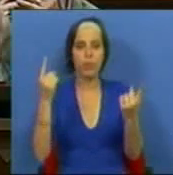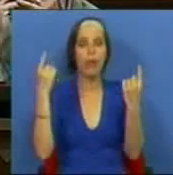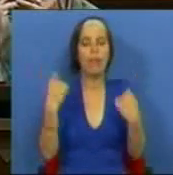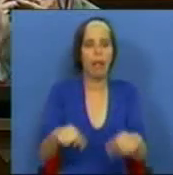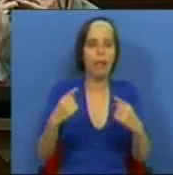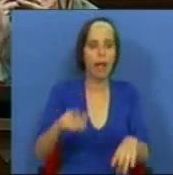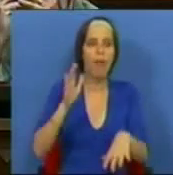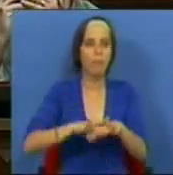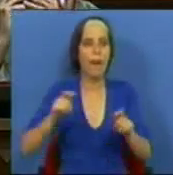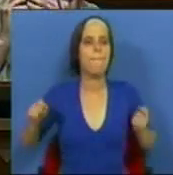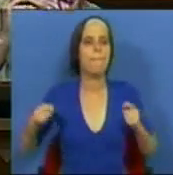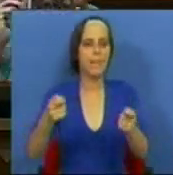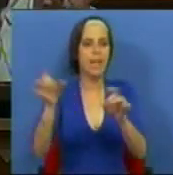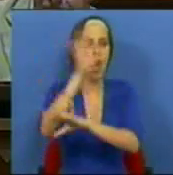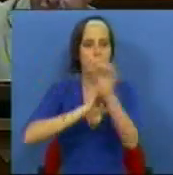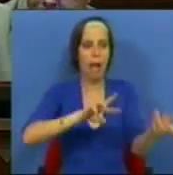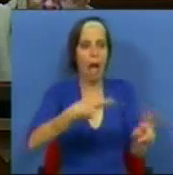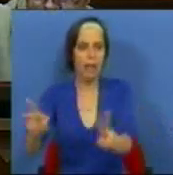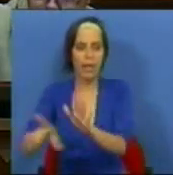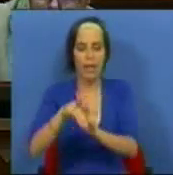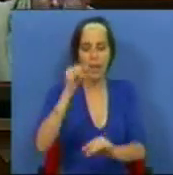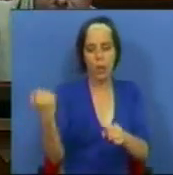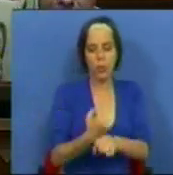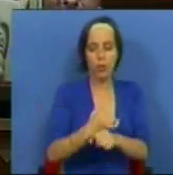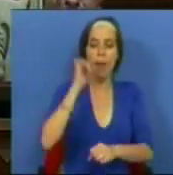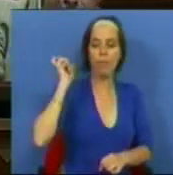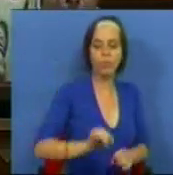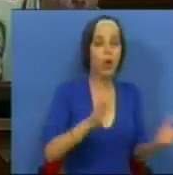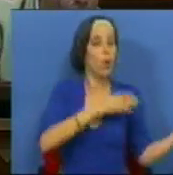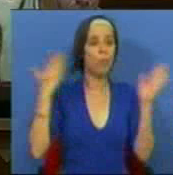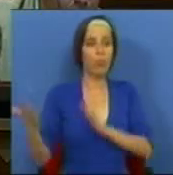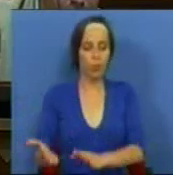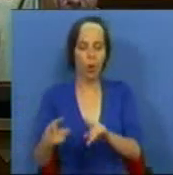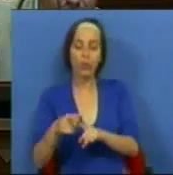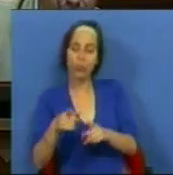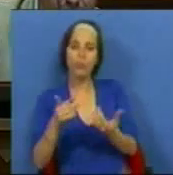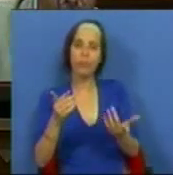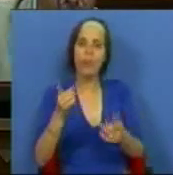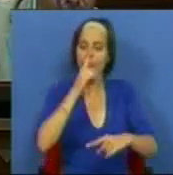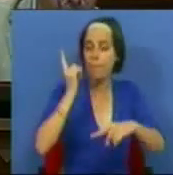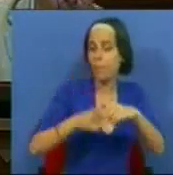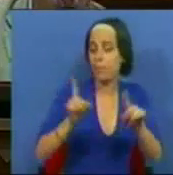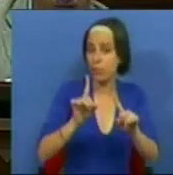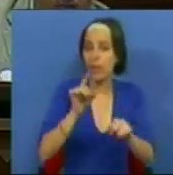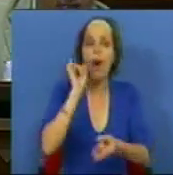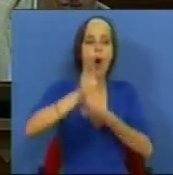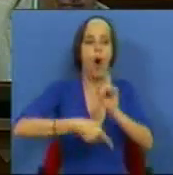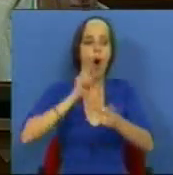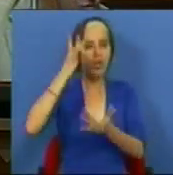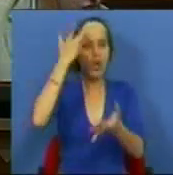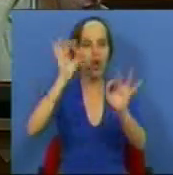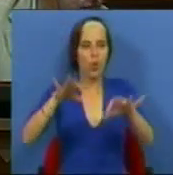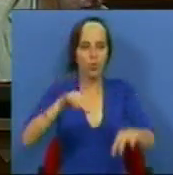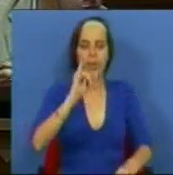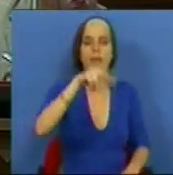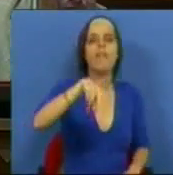sobre as pressões europeias para a alteração da legislação laboral, por outro lado, ler por metade também aquelas que são as conclusões